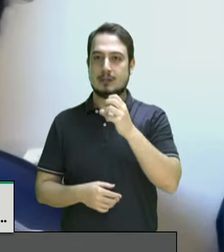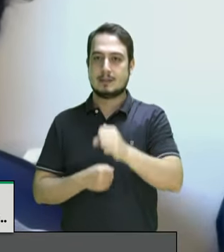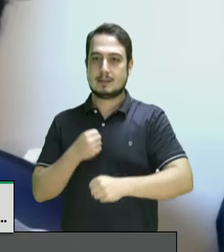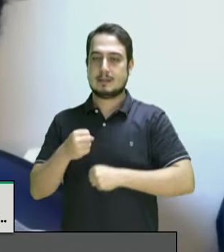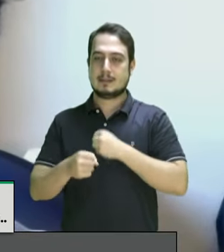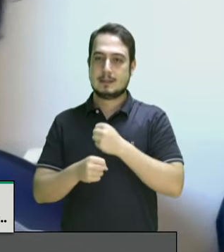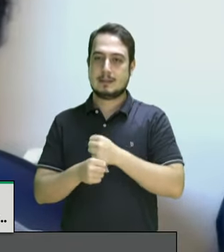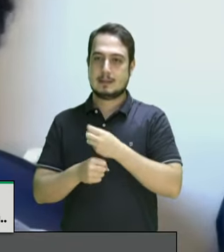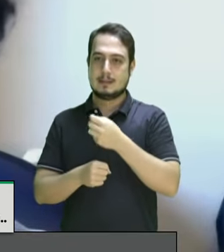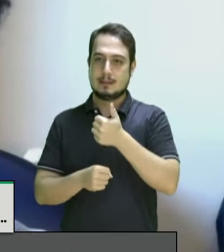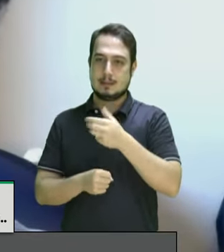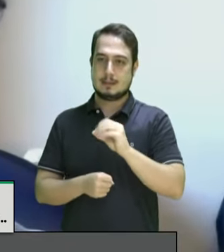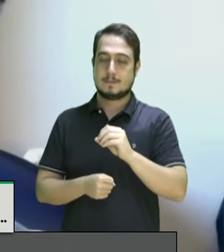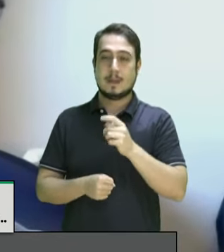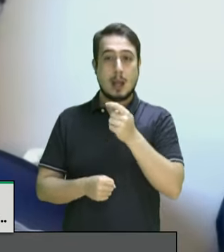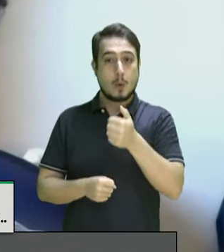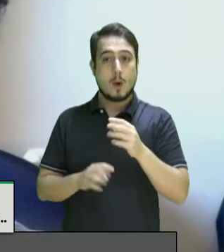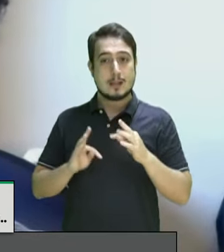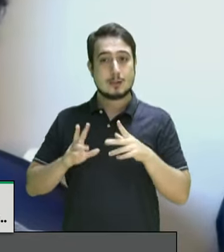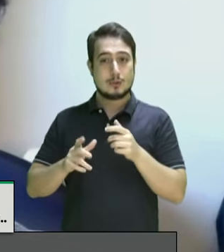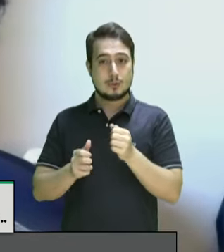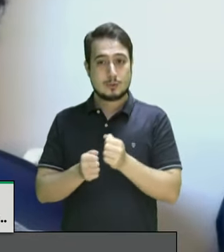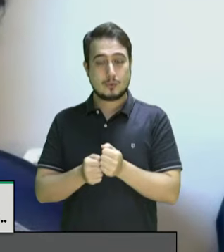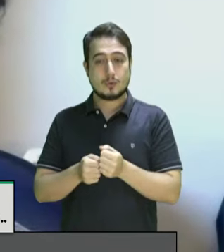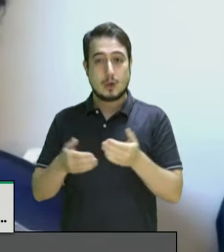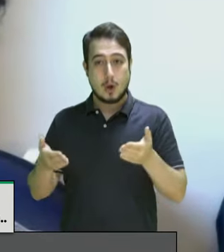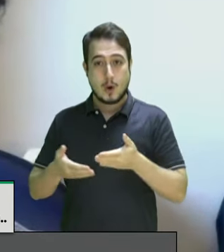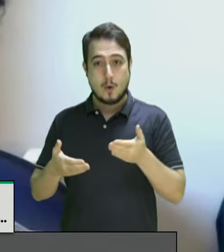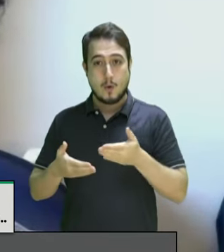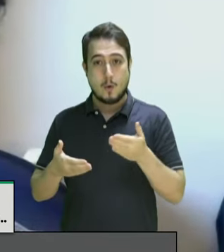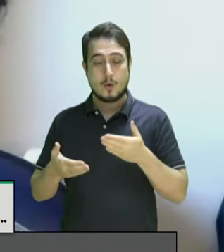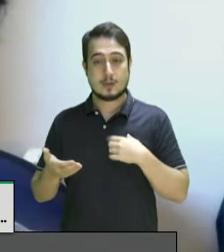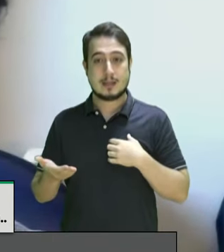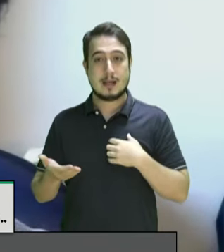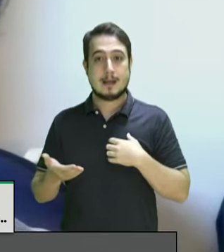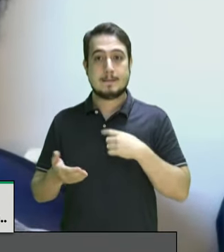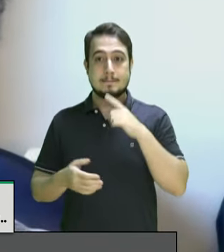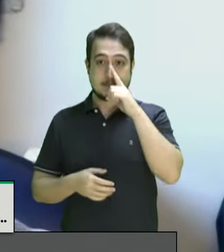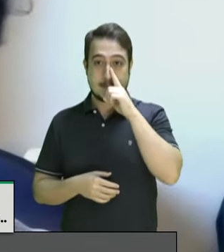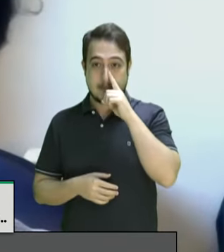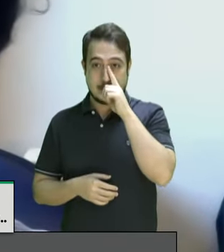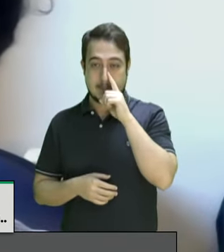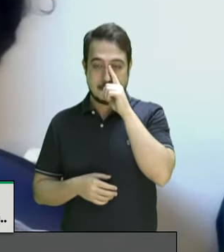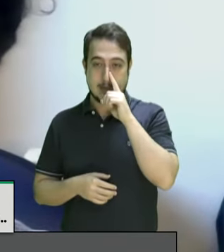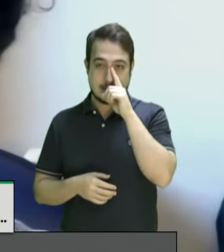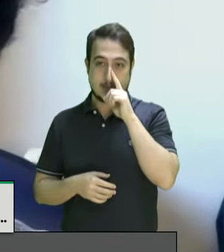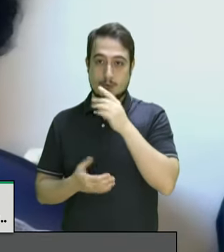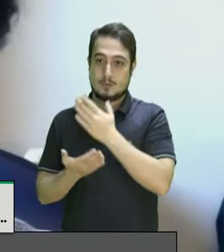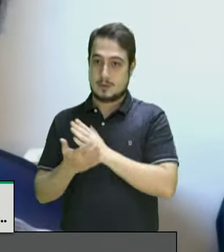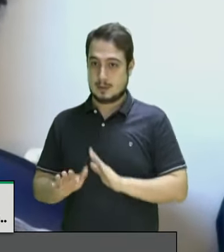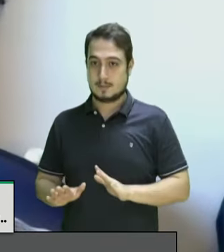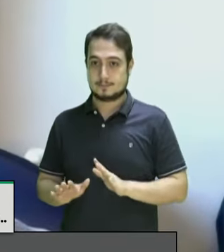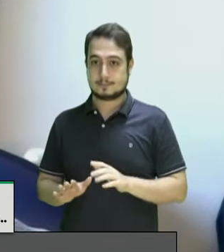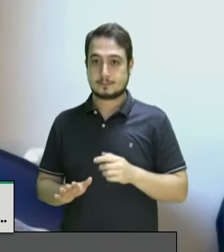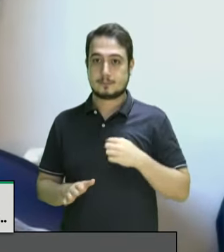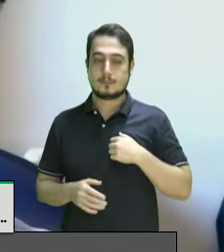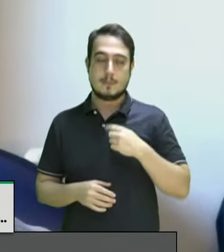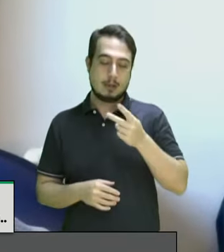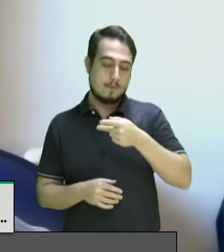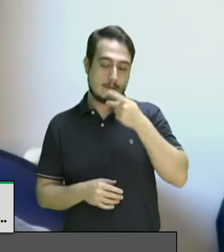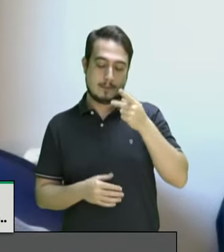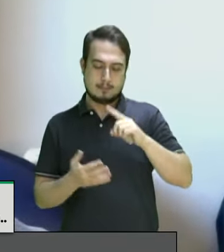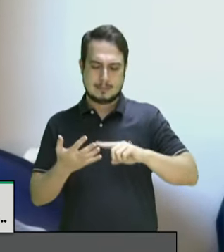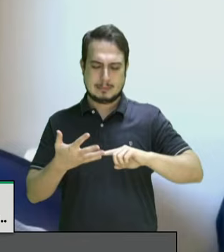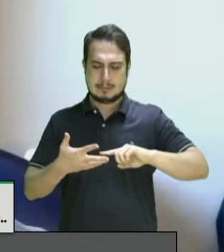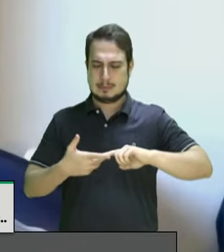pauta mas eu diria que quase todos esses avanços estão hoje sob ameaça evidente eu não vou aqui repetir a quantidade